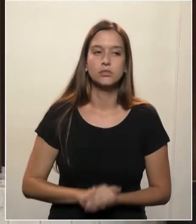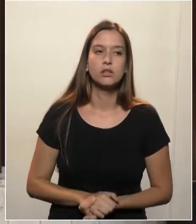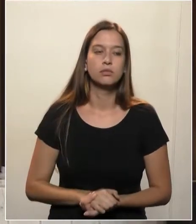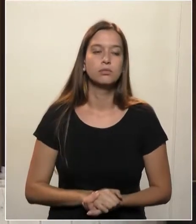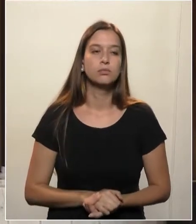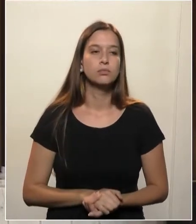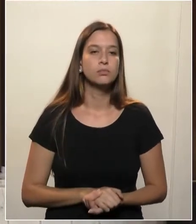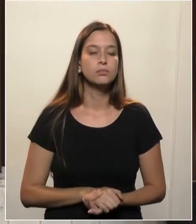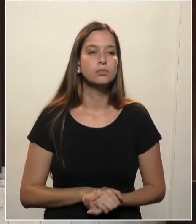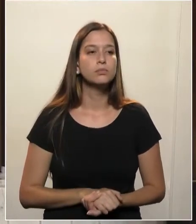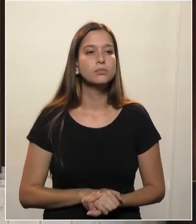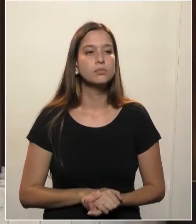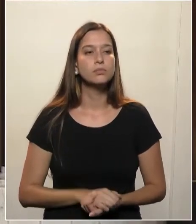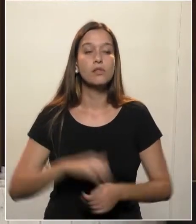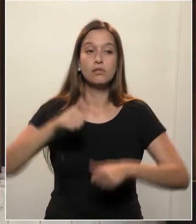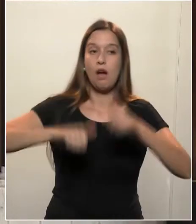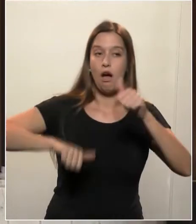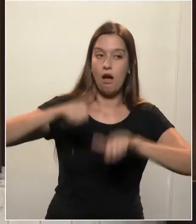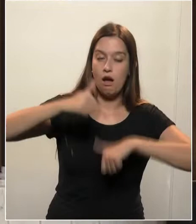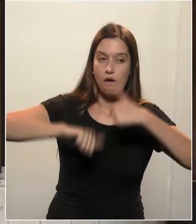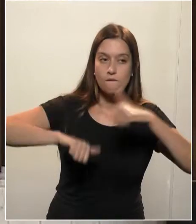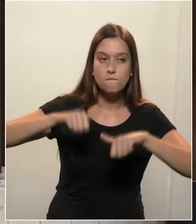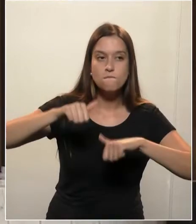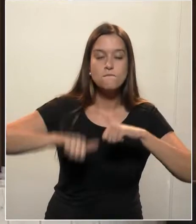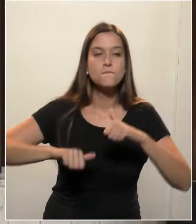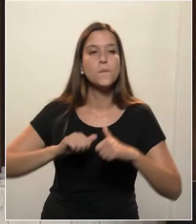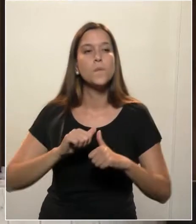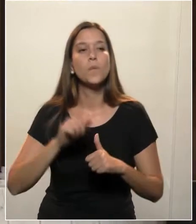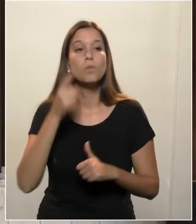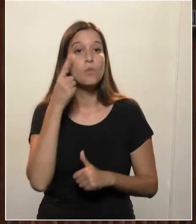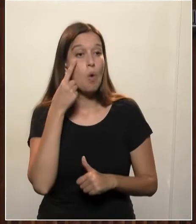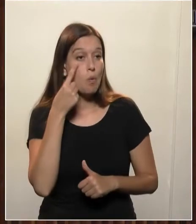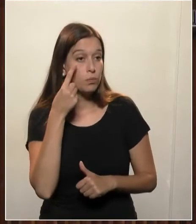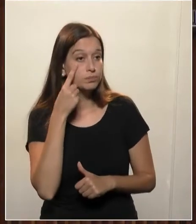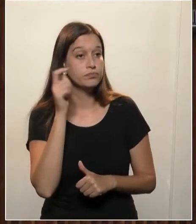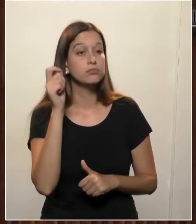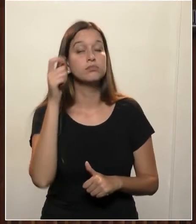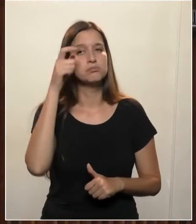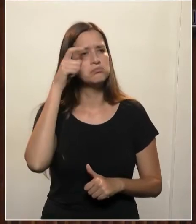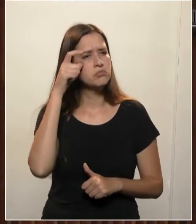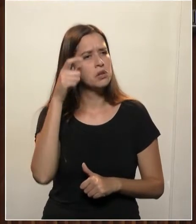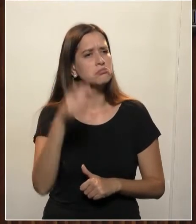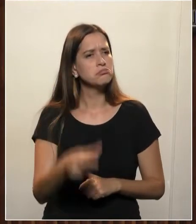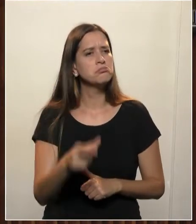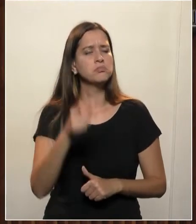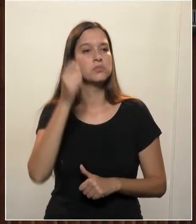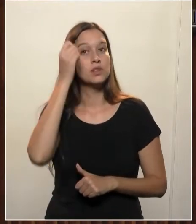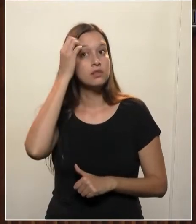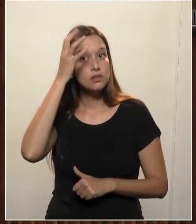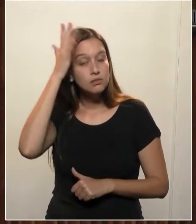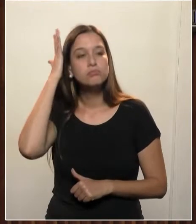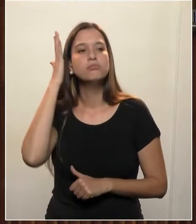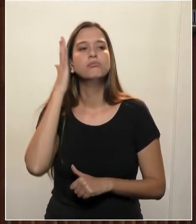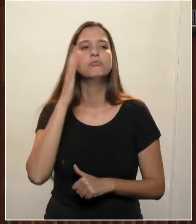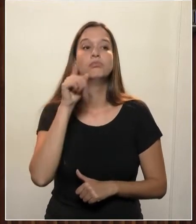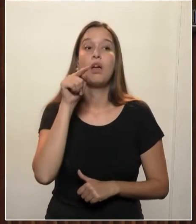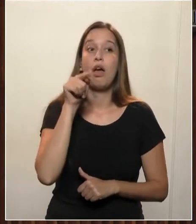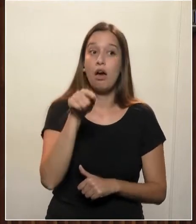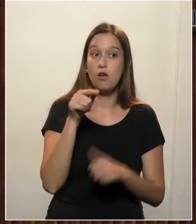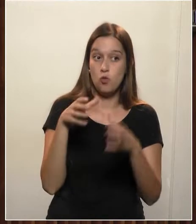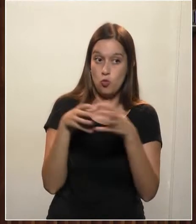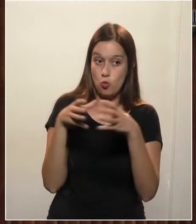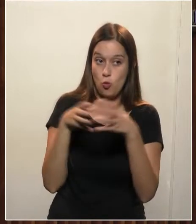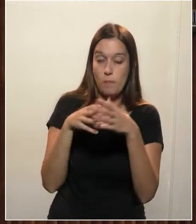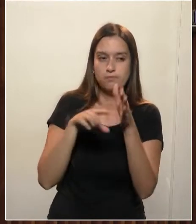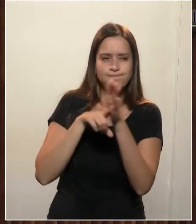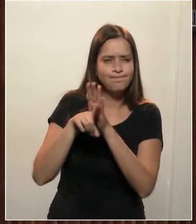e que eles analisam, olha que interessante, deputado Tadeu, eles analisam todos os